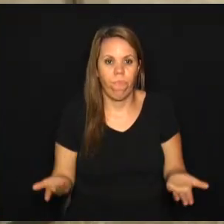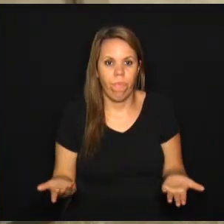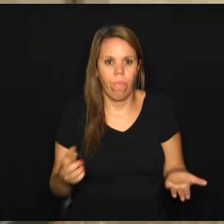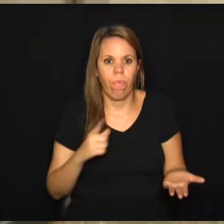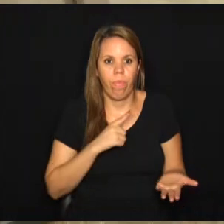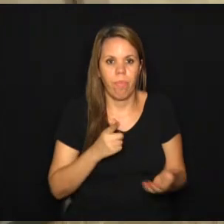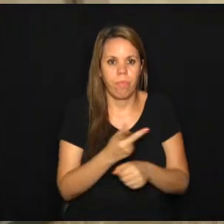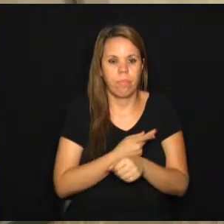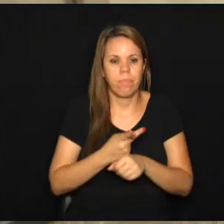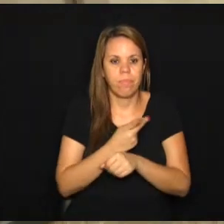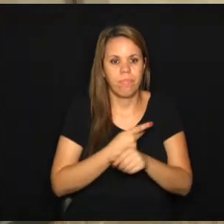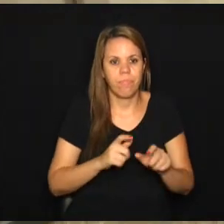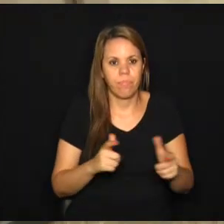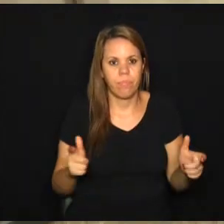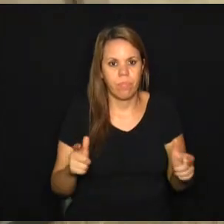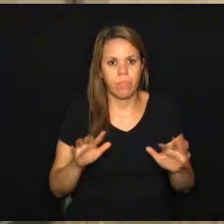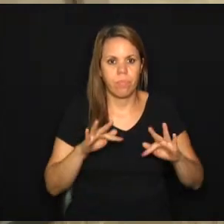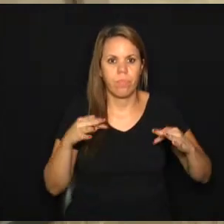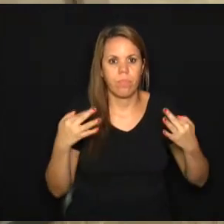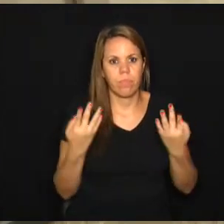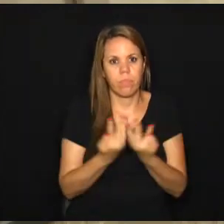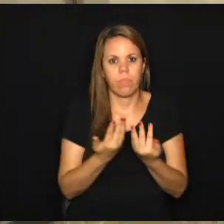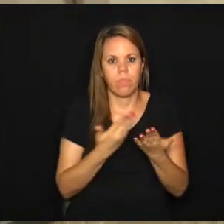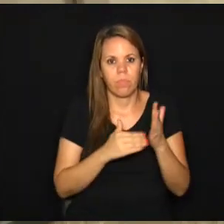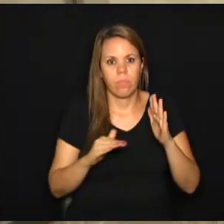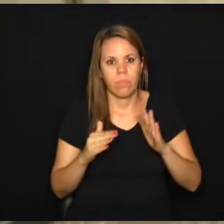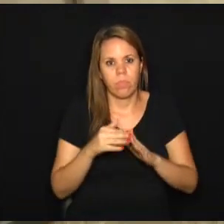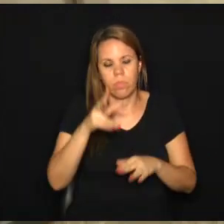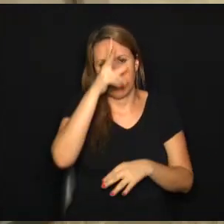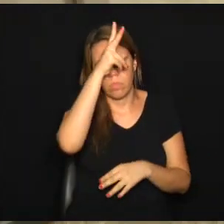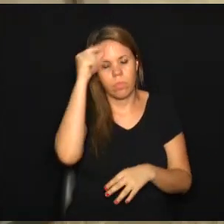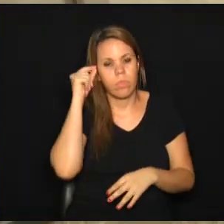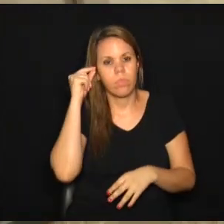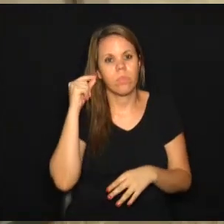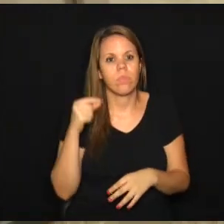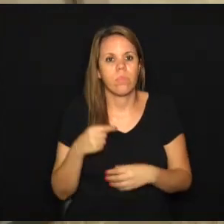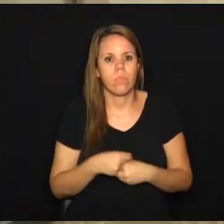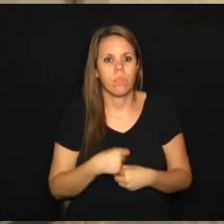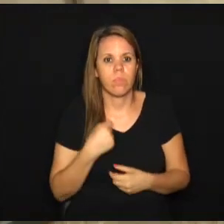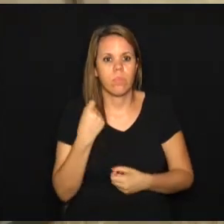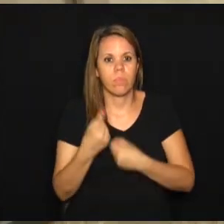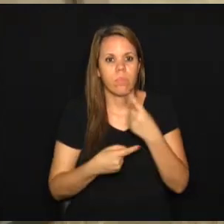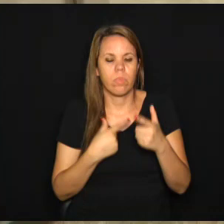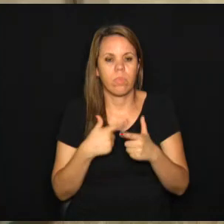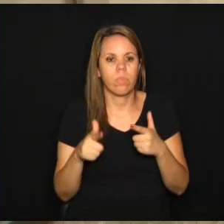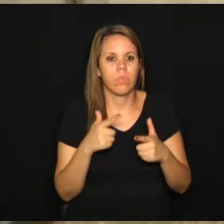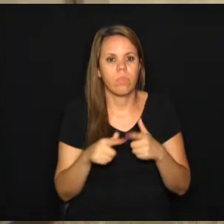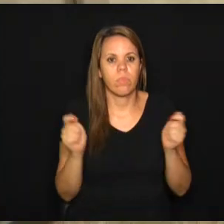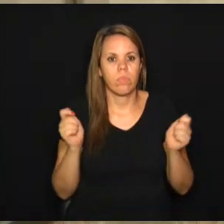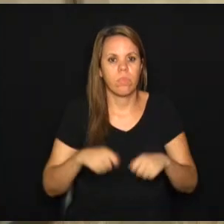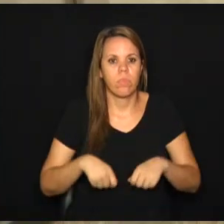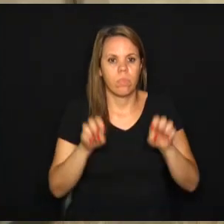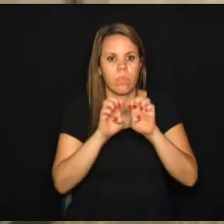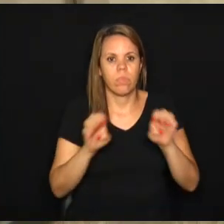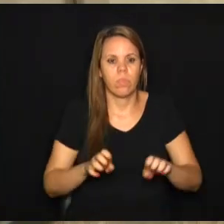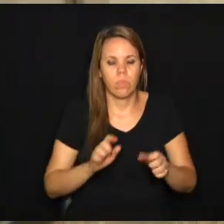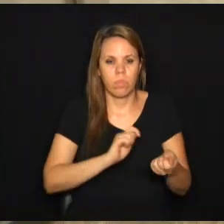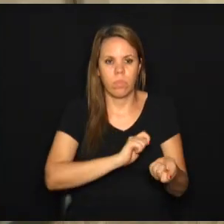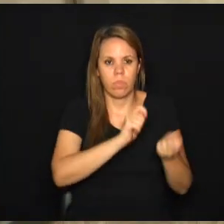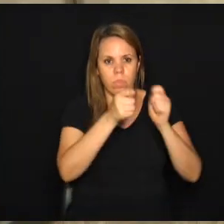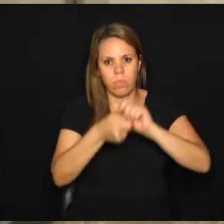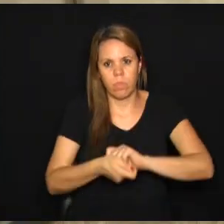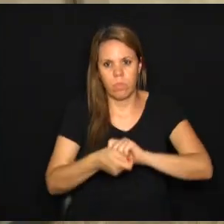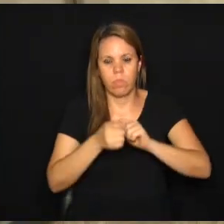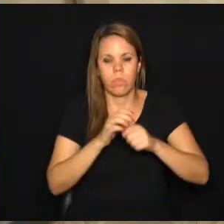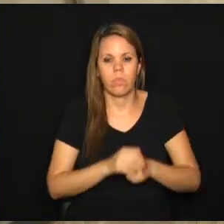há uma procura muito grande dos pais pelas escolas municipais, que apesar de alguns problemas, possuem uma infraestrutura mais adequada